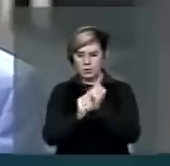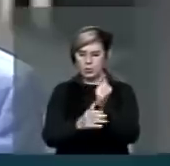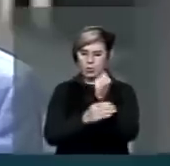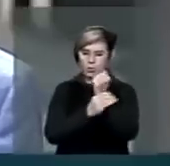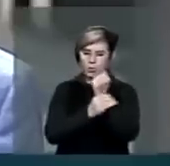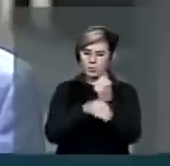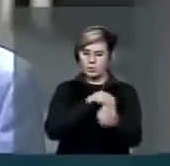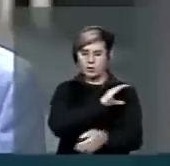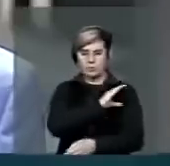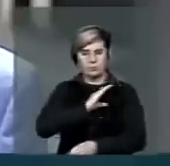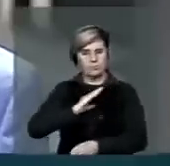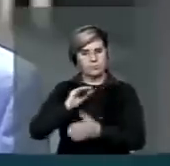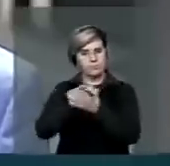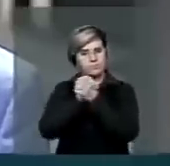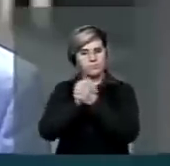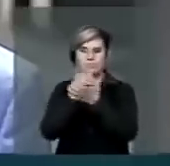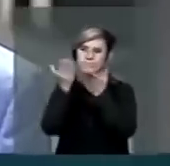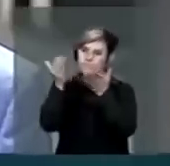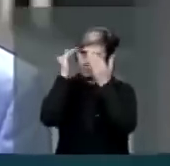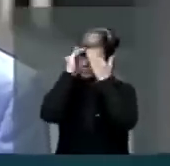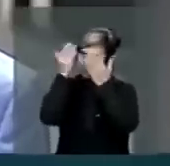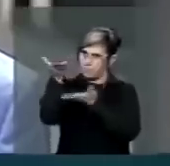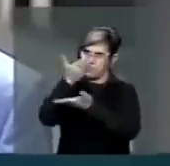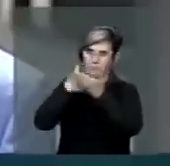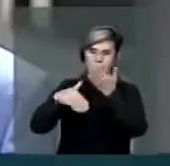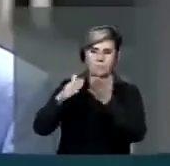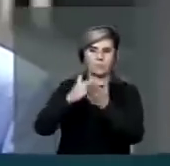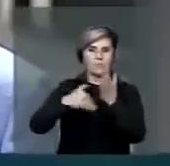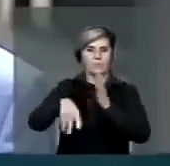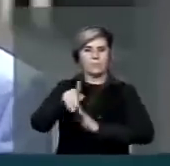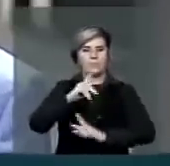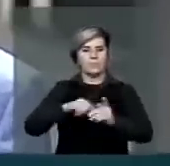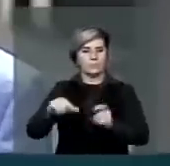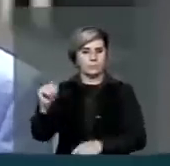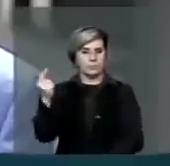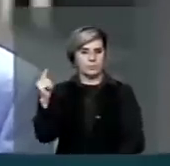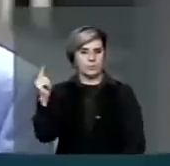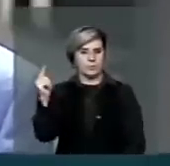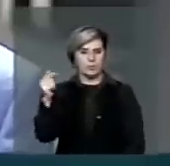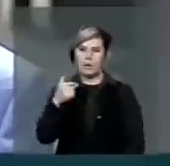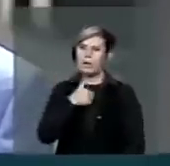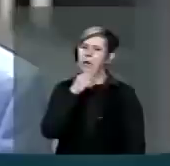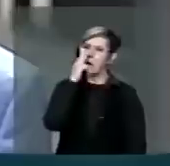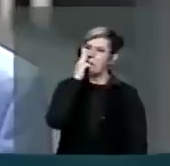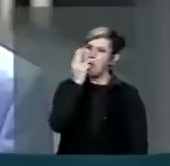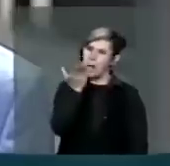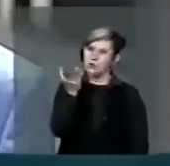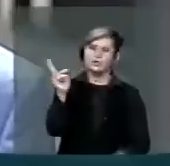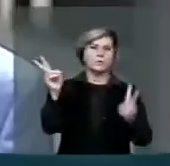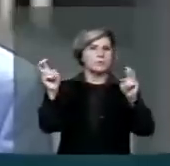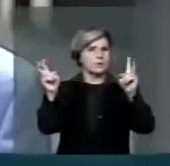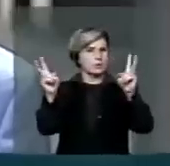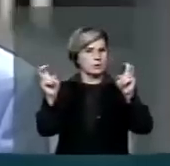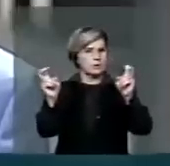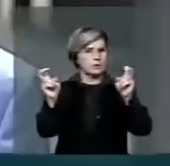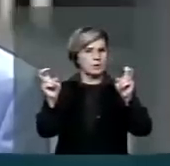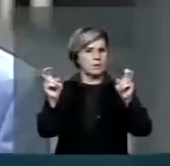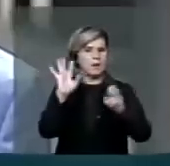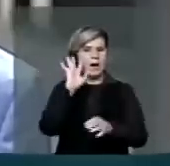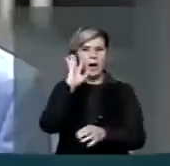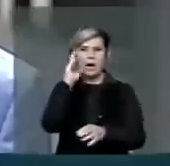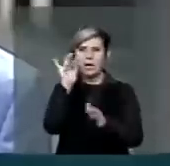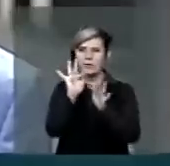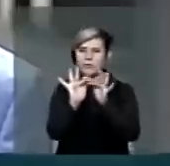estendo esse apreço ao todo o povo goiano. Eu acho, deputado João Campos, que esse tema não tem soluções